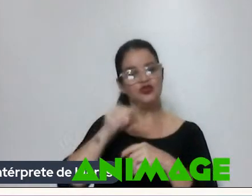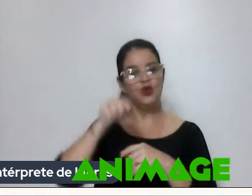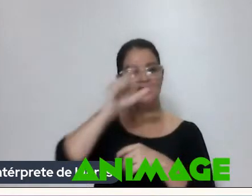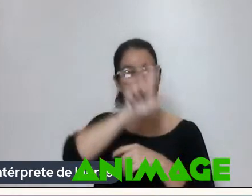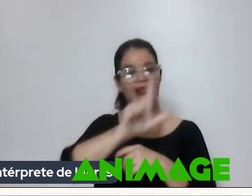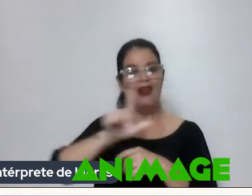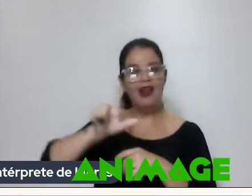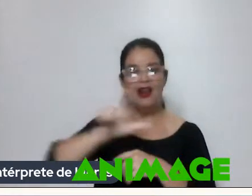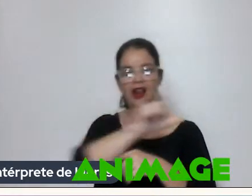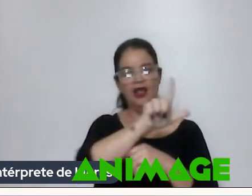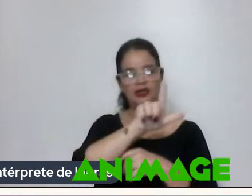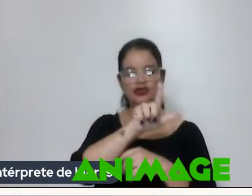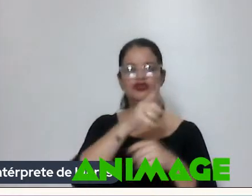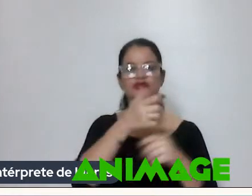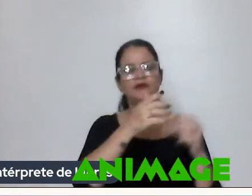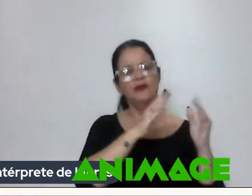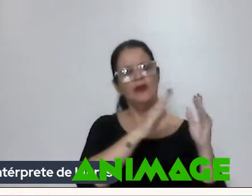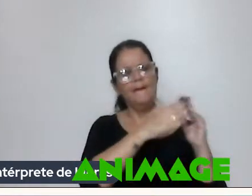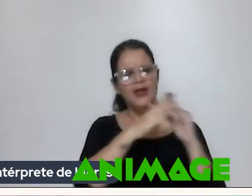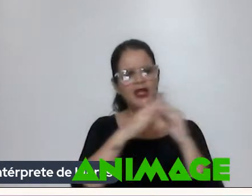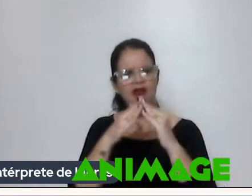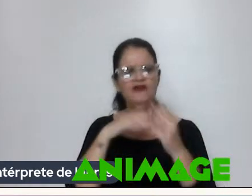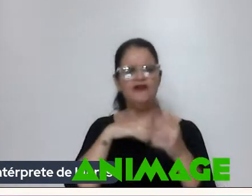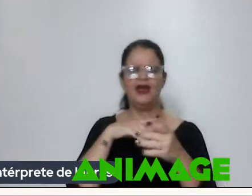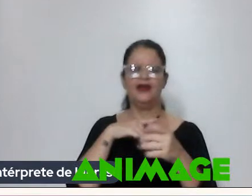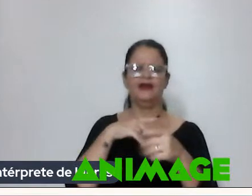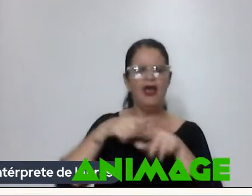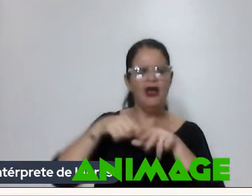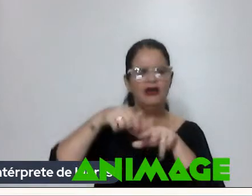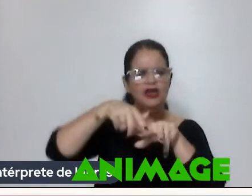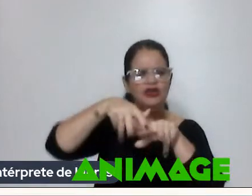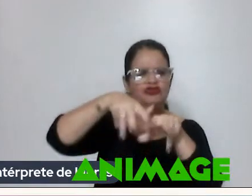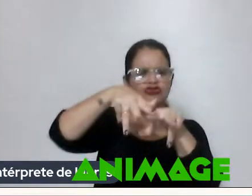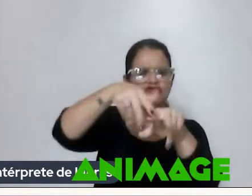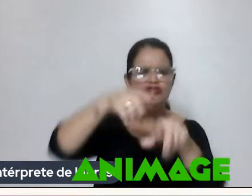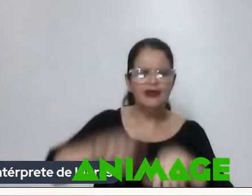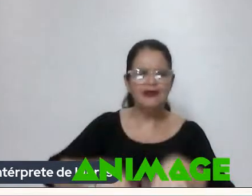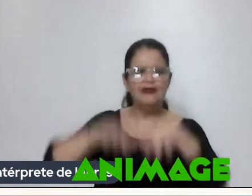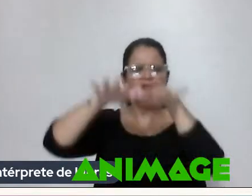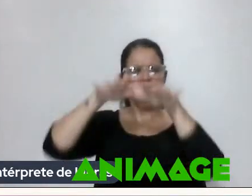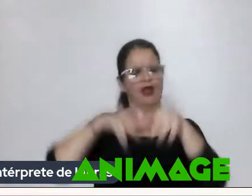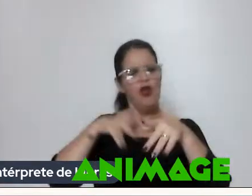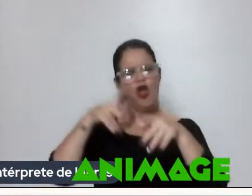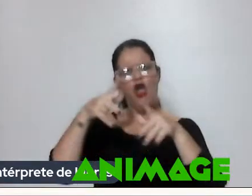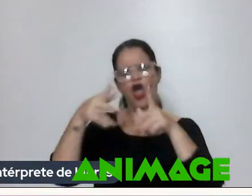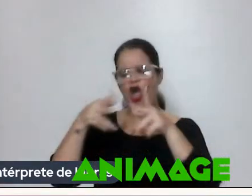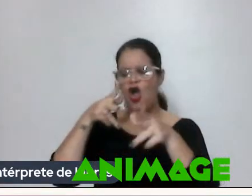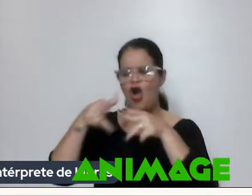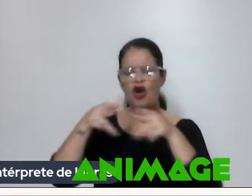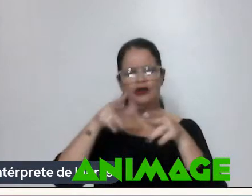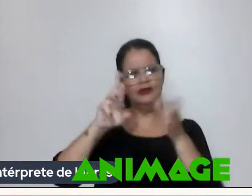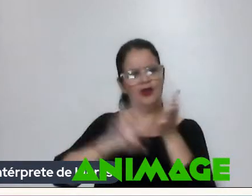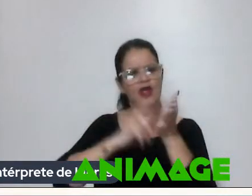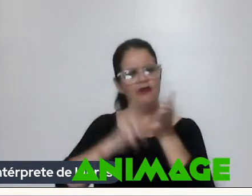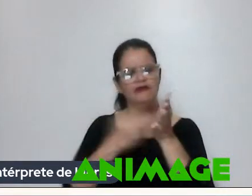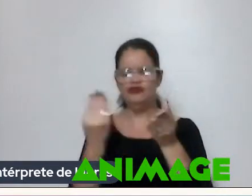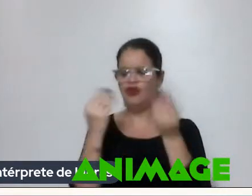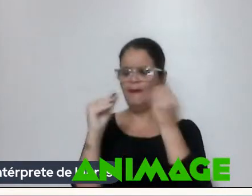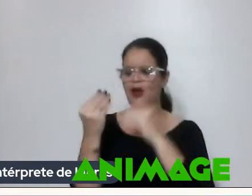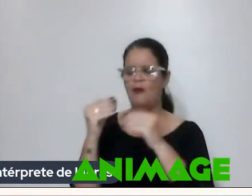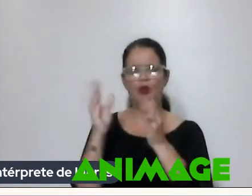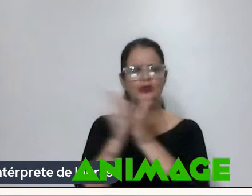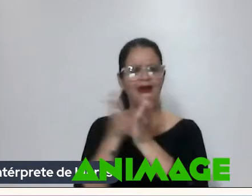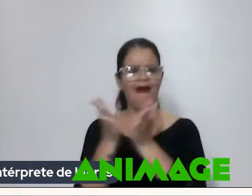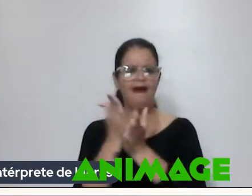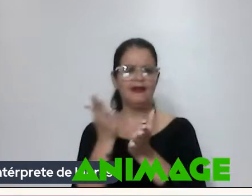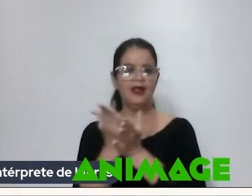periferia De São Paulo Cresci Andando de skate Vendo isso Recortando as revistas Para montar caderno Aí venho